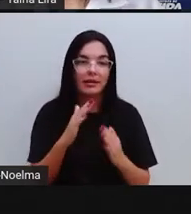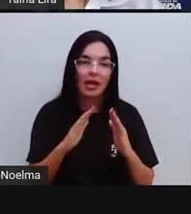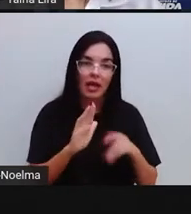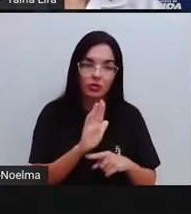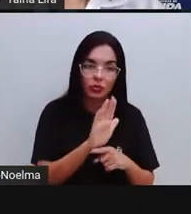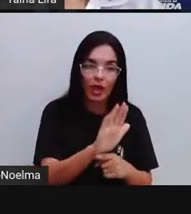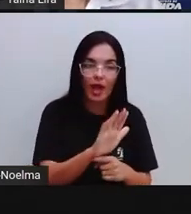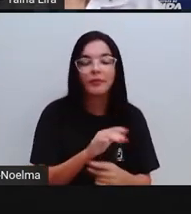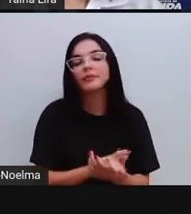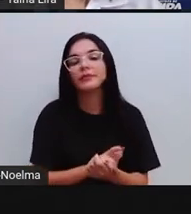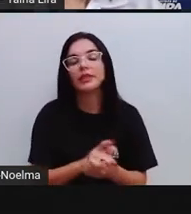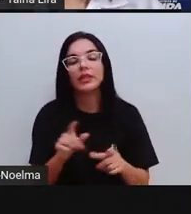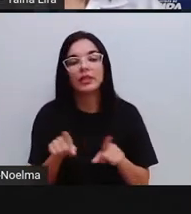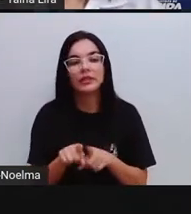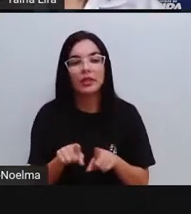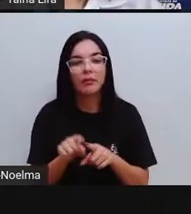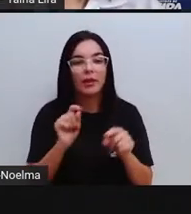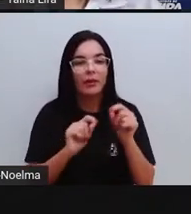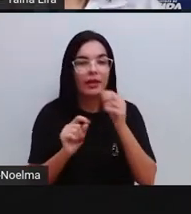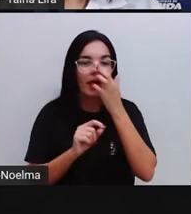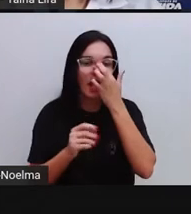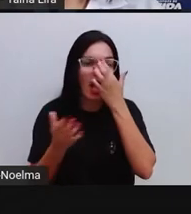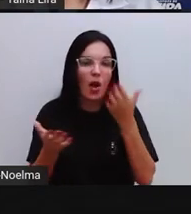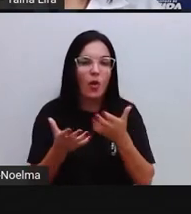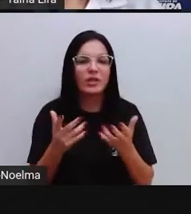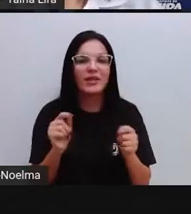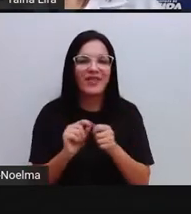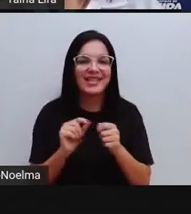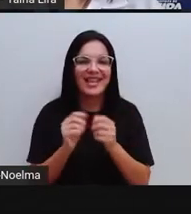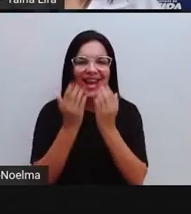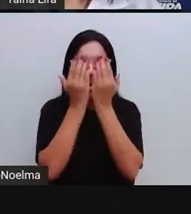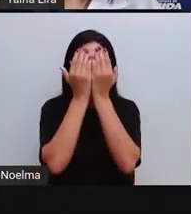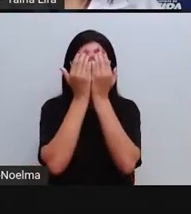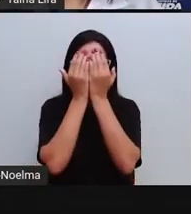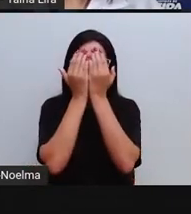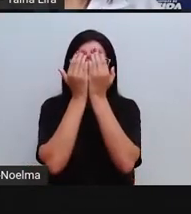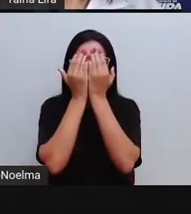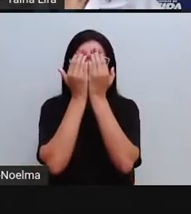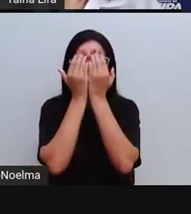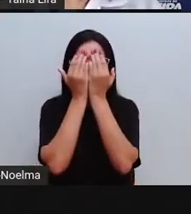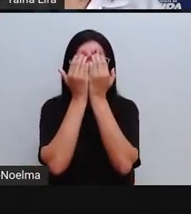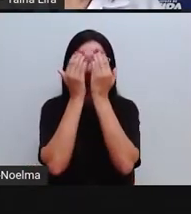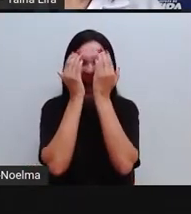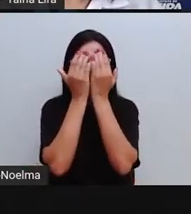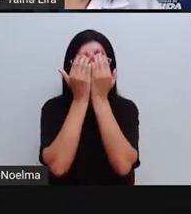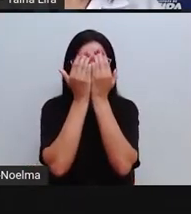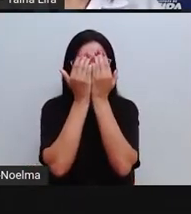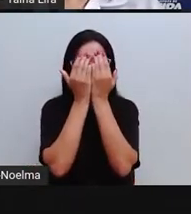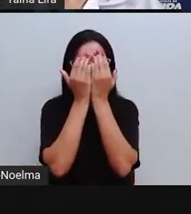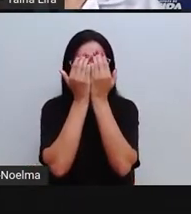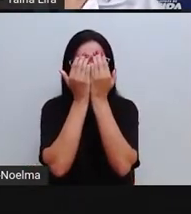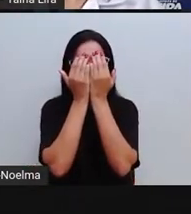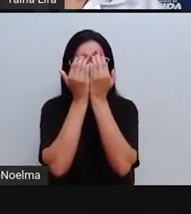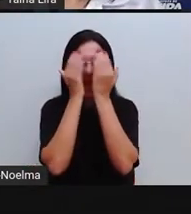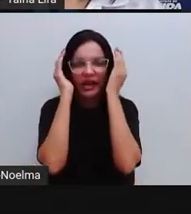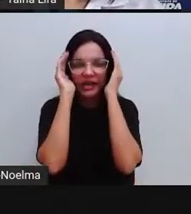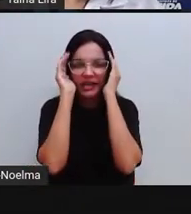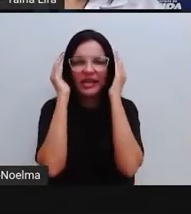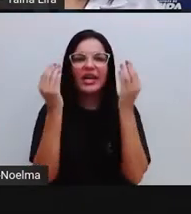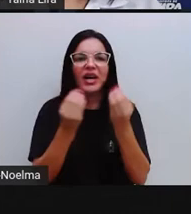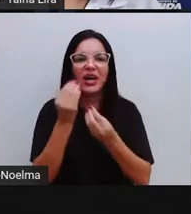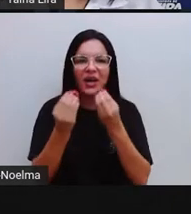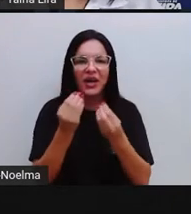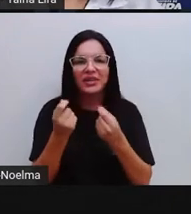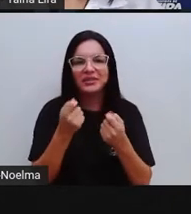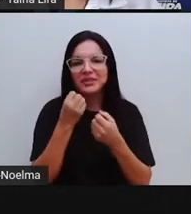tá? E a nossa produção de hoje vai ser justamente máscara. Mas retomando aí, sobre máscara, né, o que foi